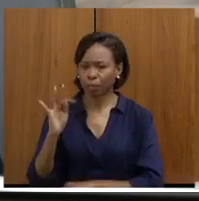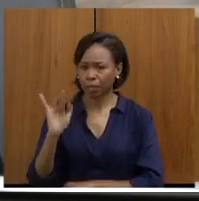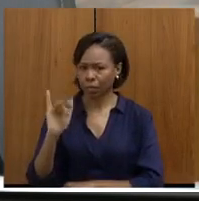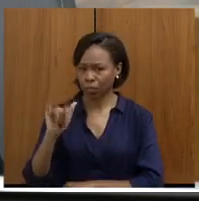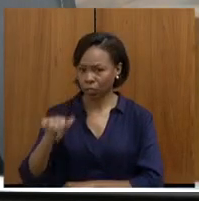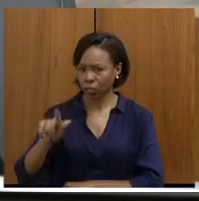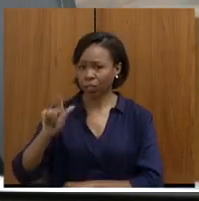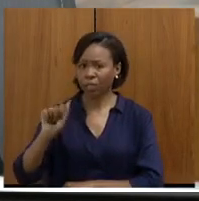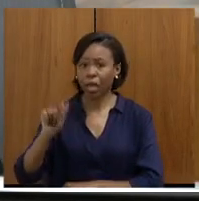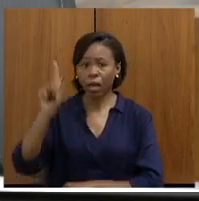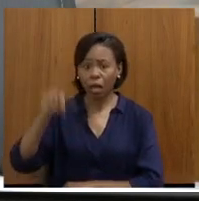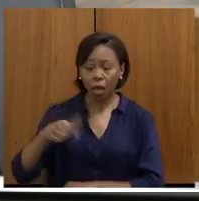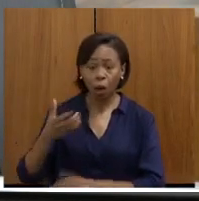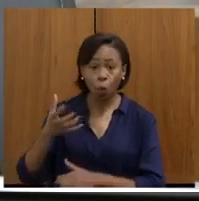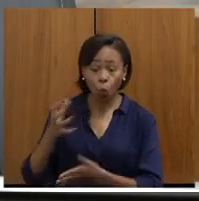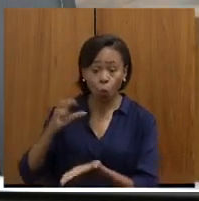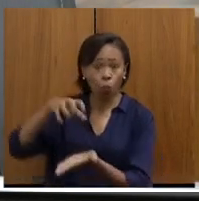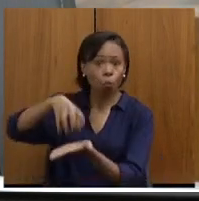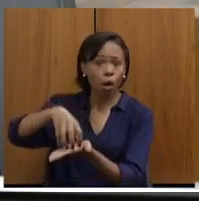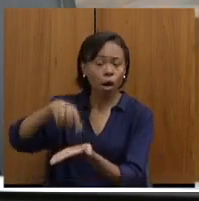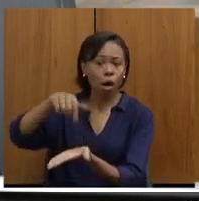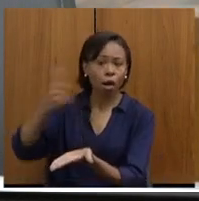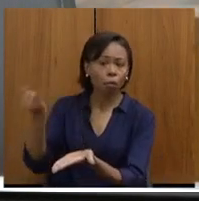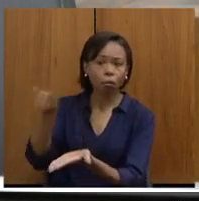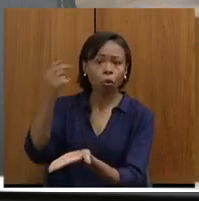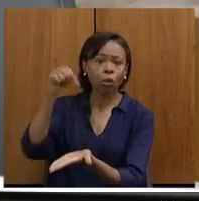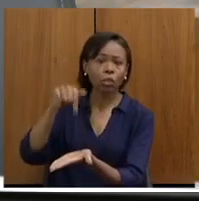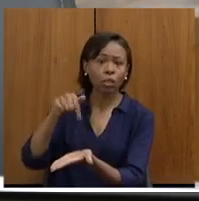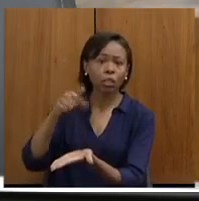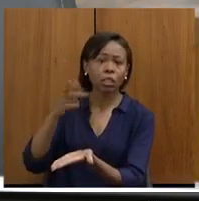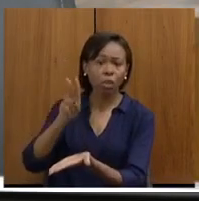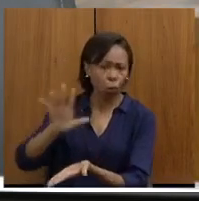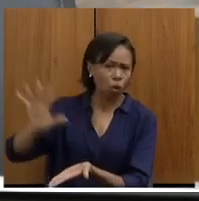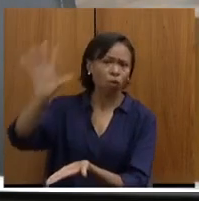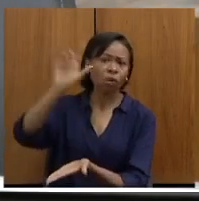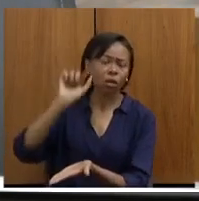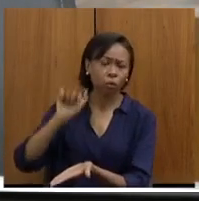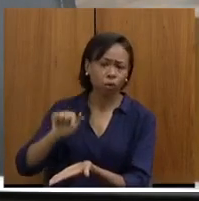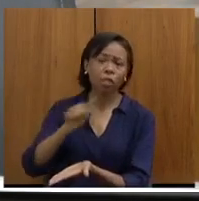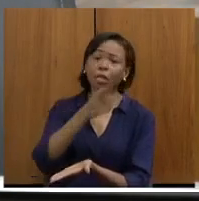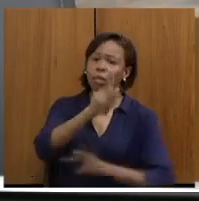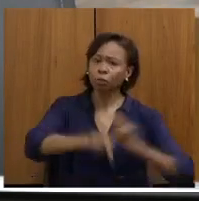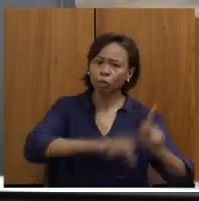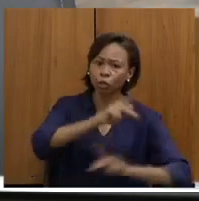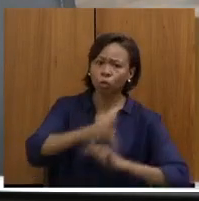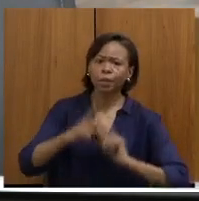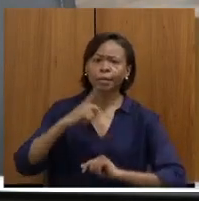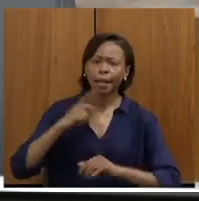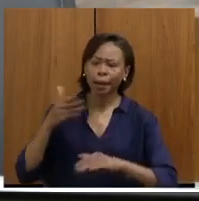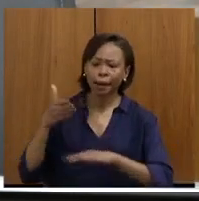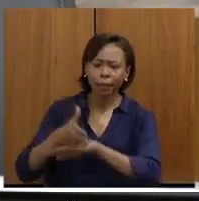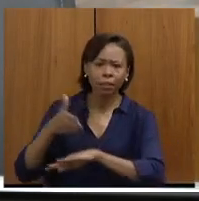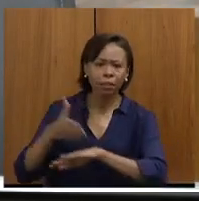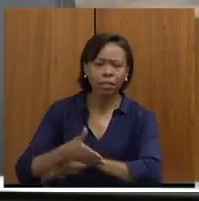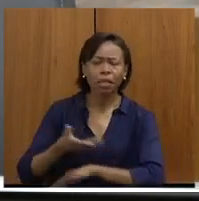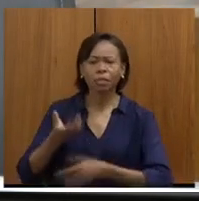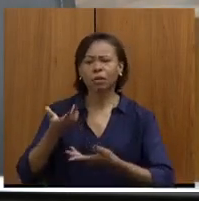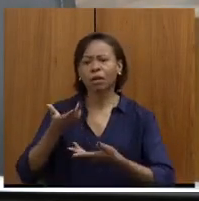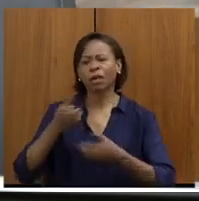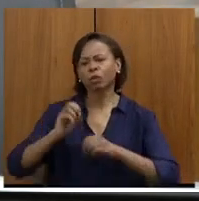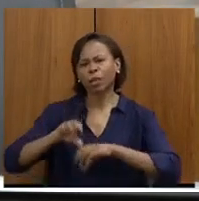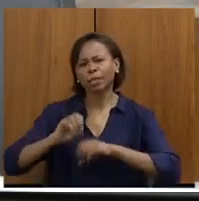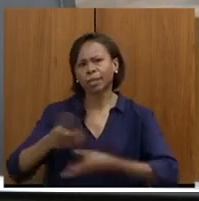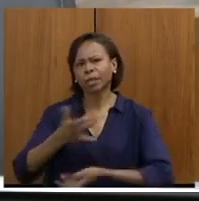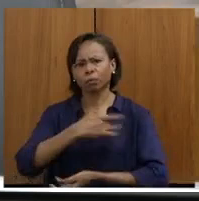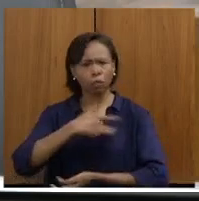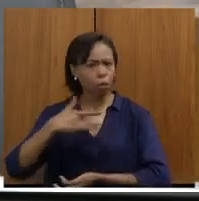aquela região do Vale do Aço, onde as pessoas também têm acesso à educação, à saúde, e